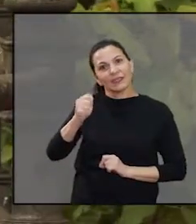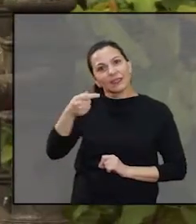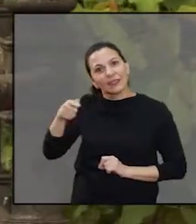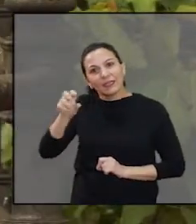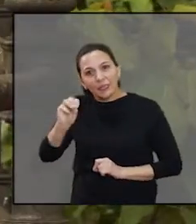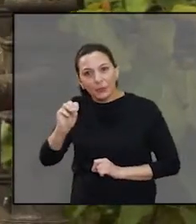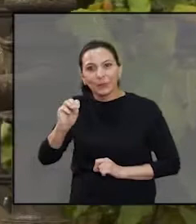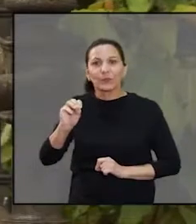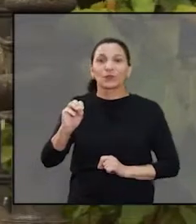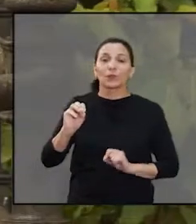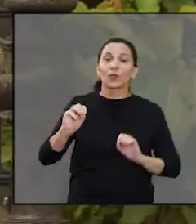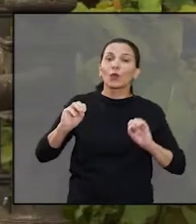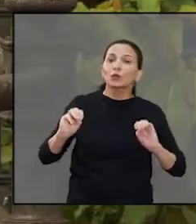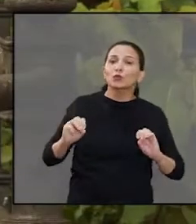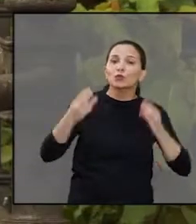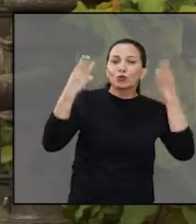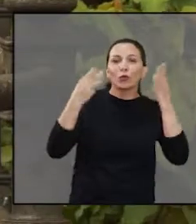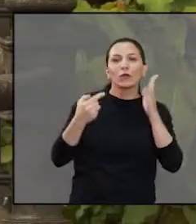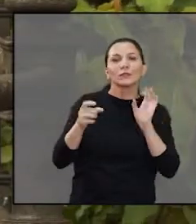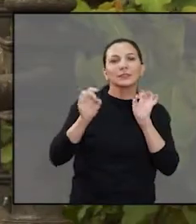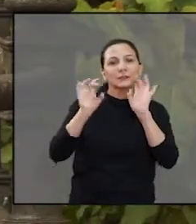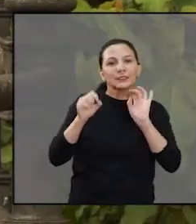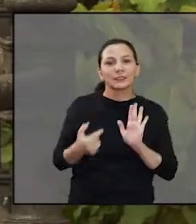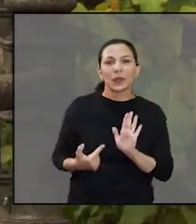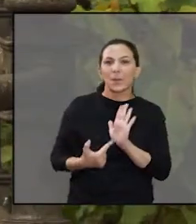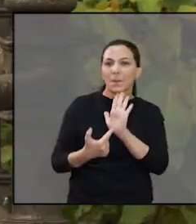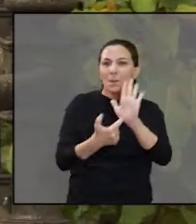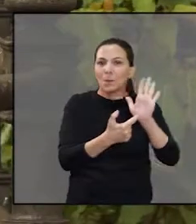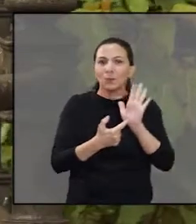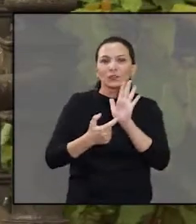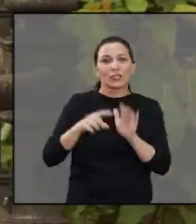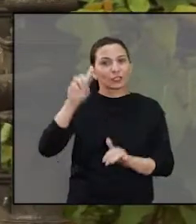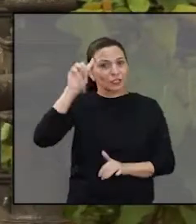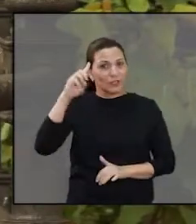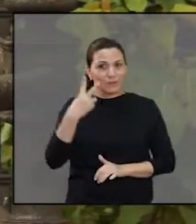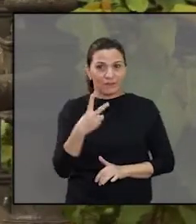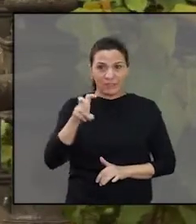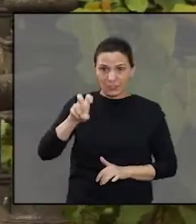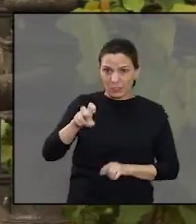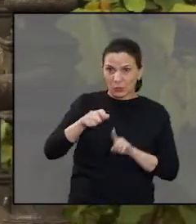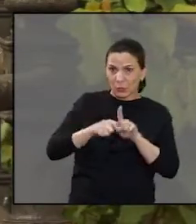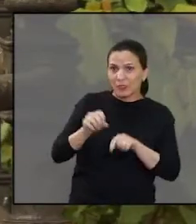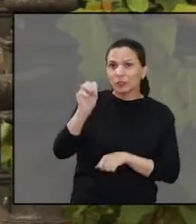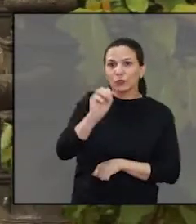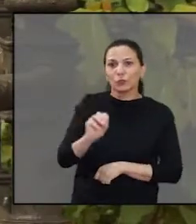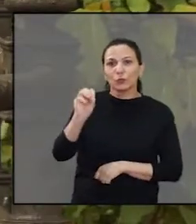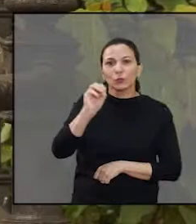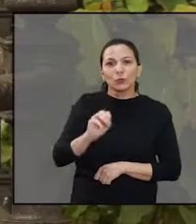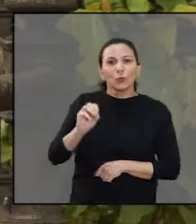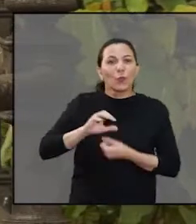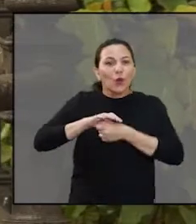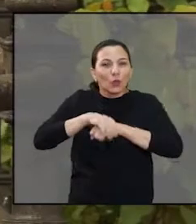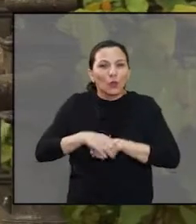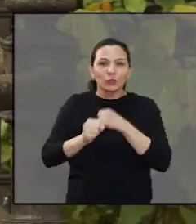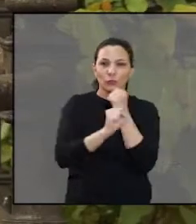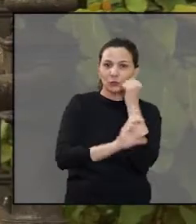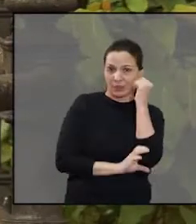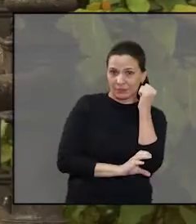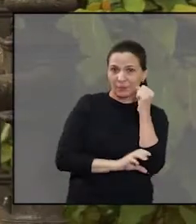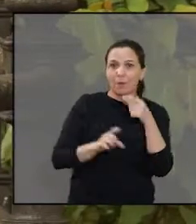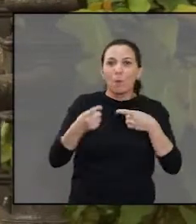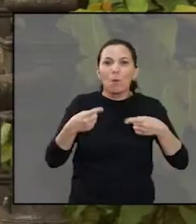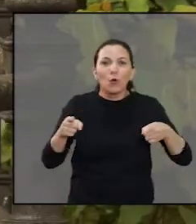Jorge Aragão. O músico promete um show especial aqui na cidade no dia 25 de outubro, às 9 da noite, no